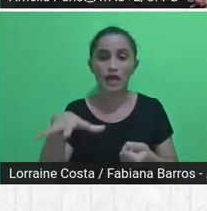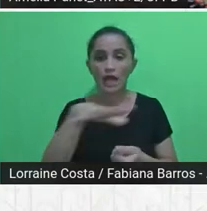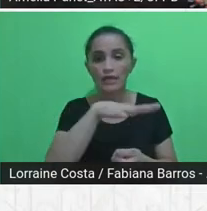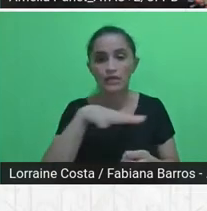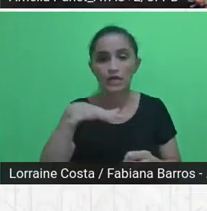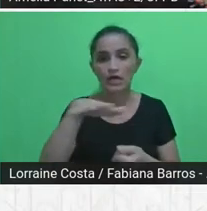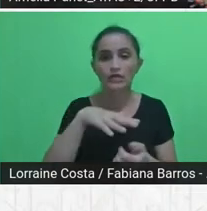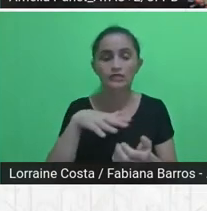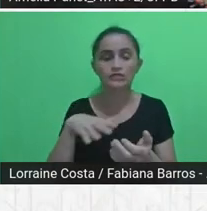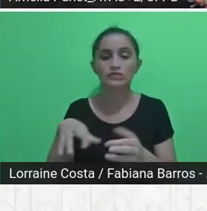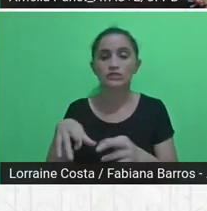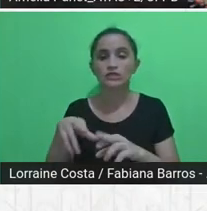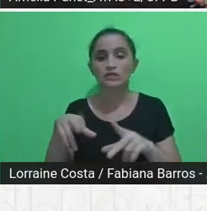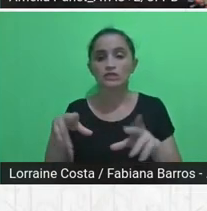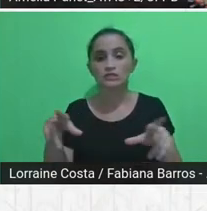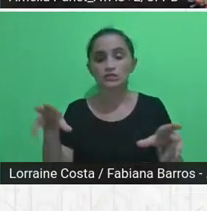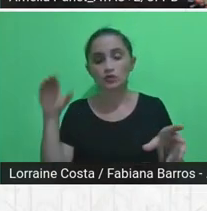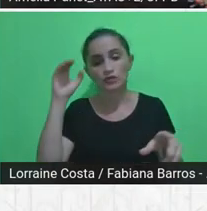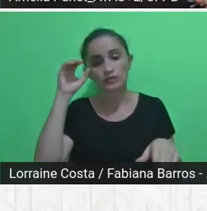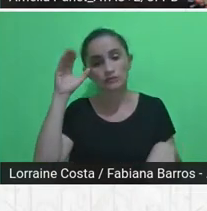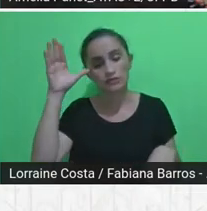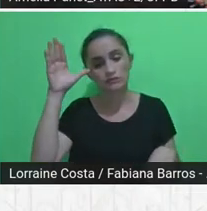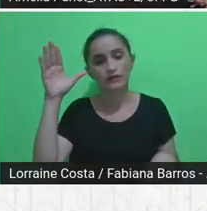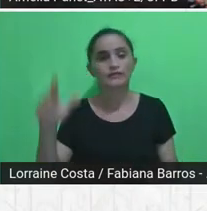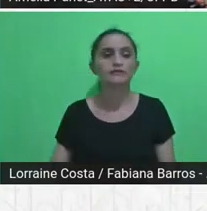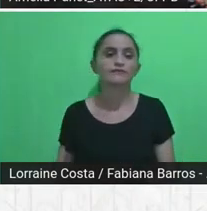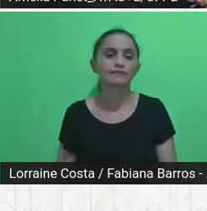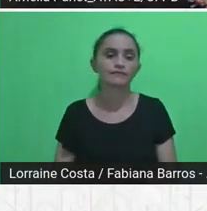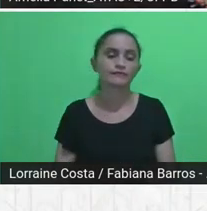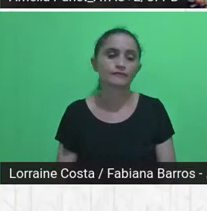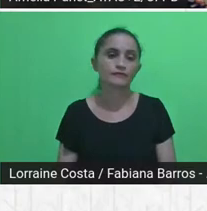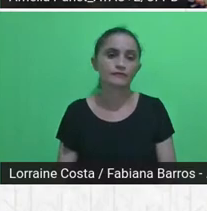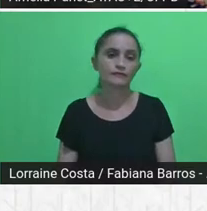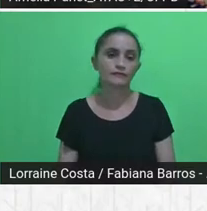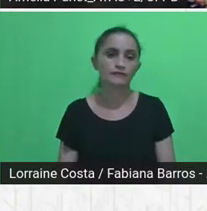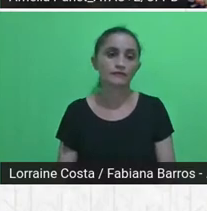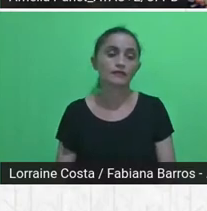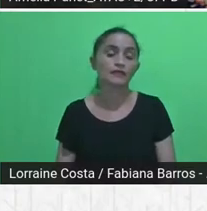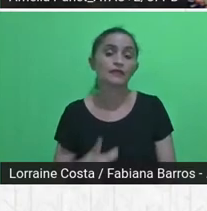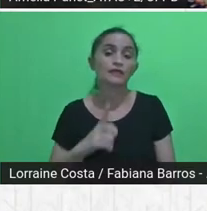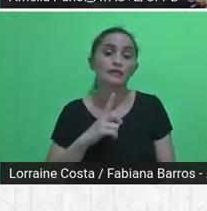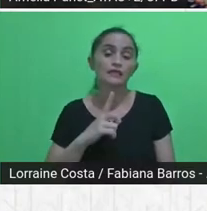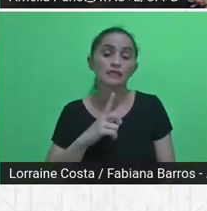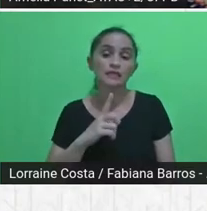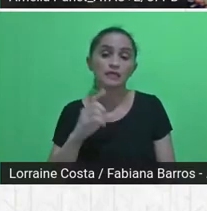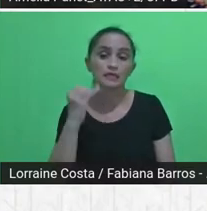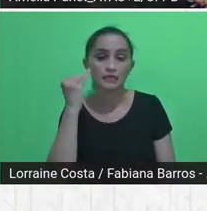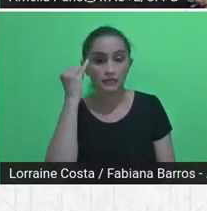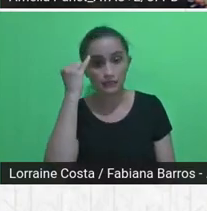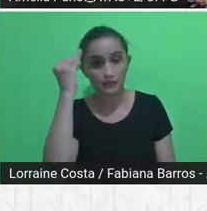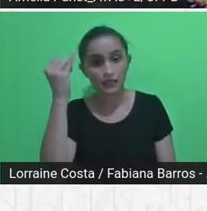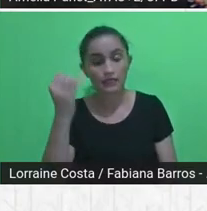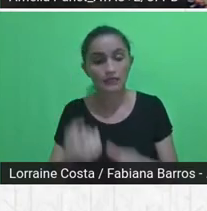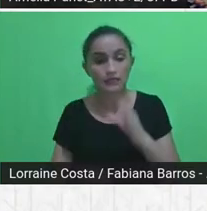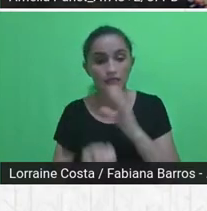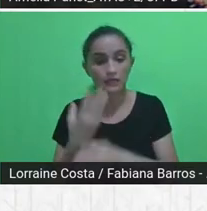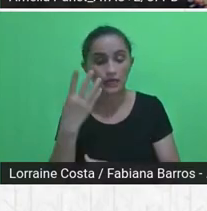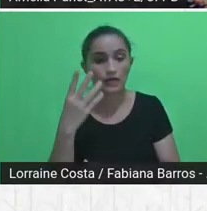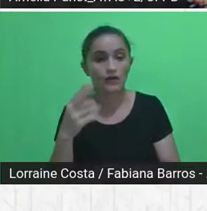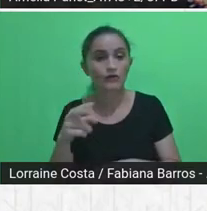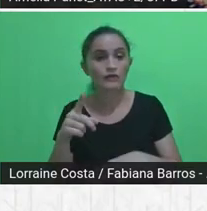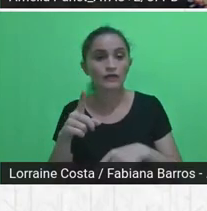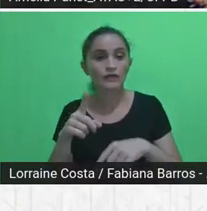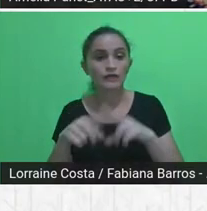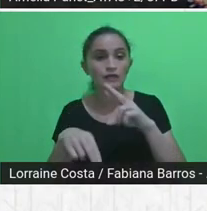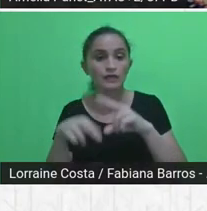somam a essa formação, a ideia é formar recursos humanos, capacitados a